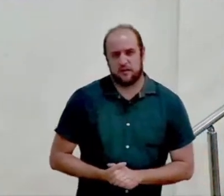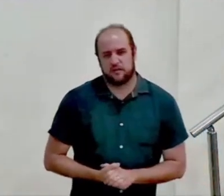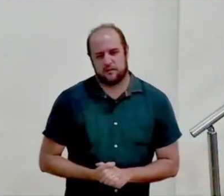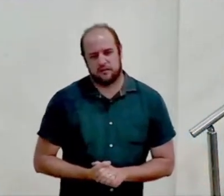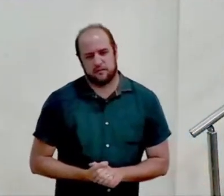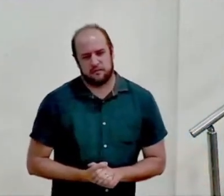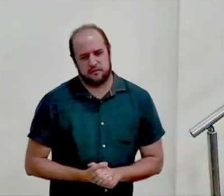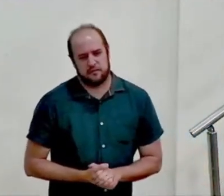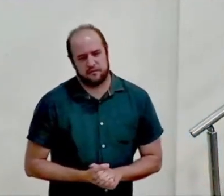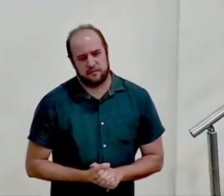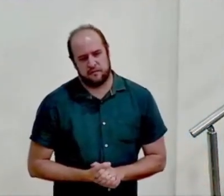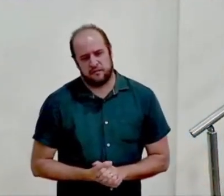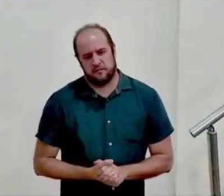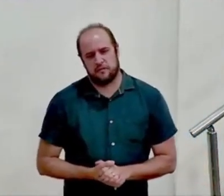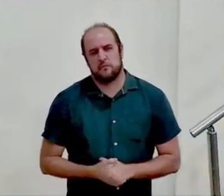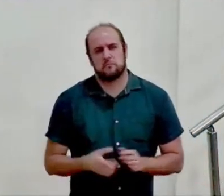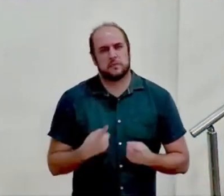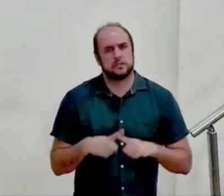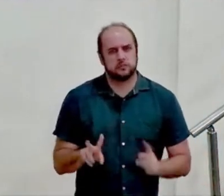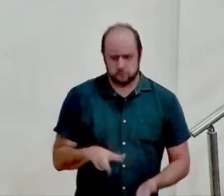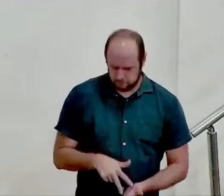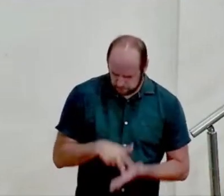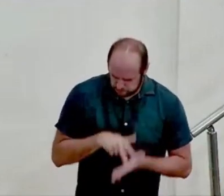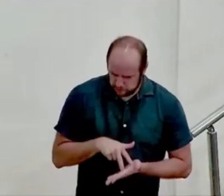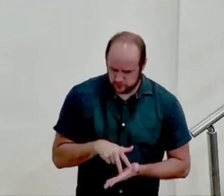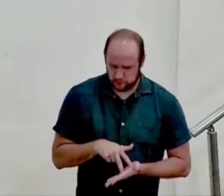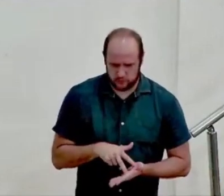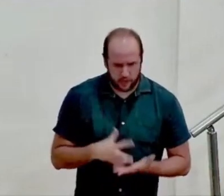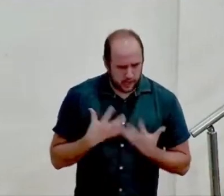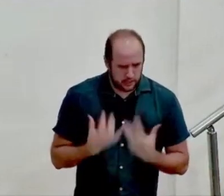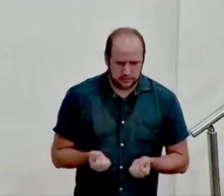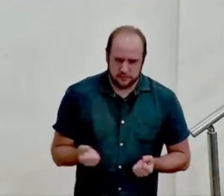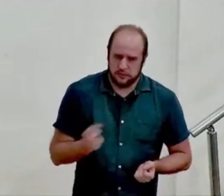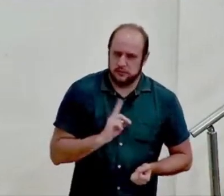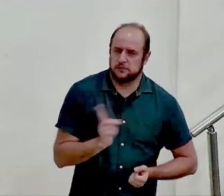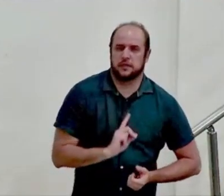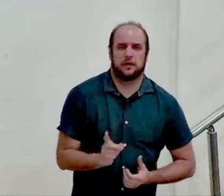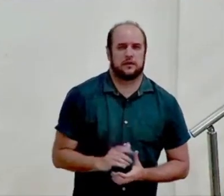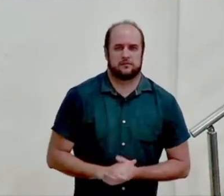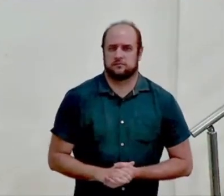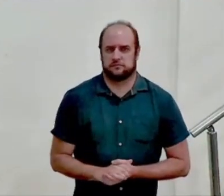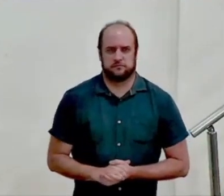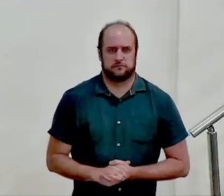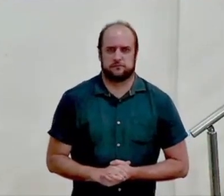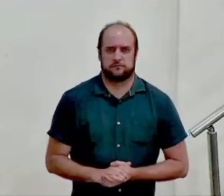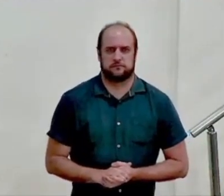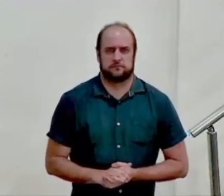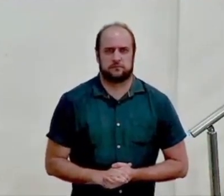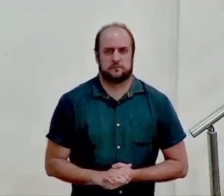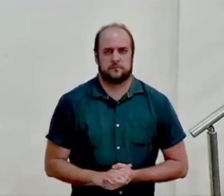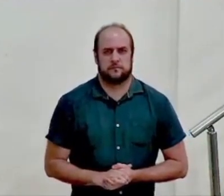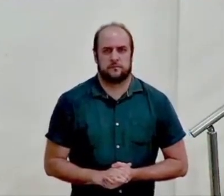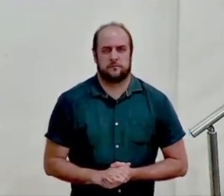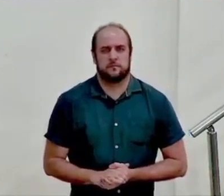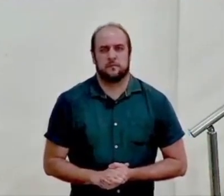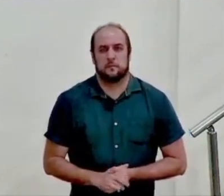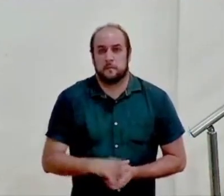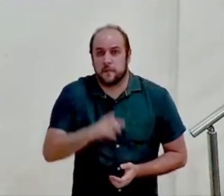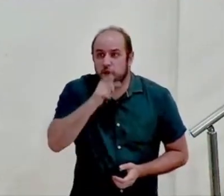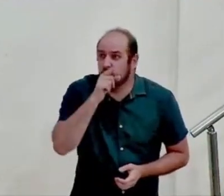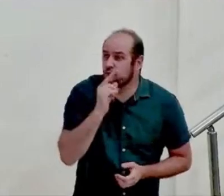mas Ele não cedeu Ele não aceitou o suborno então querido você não não